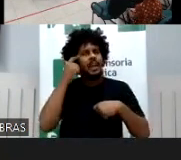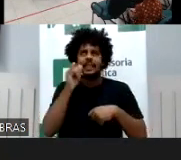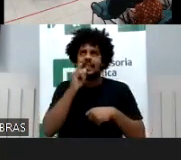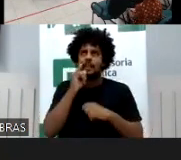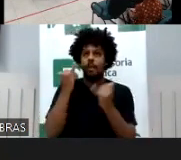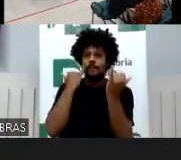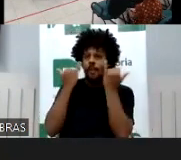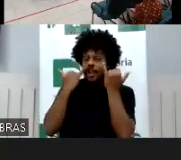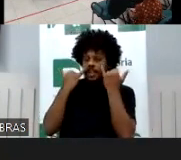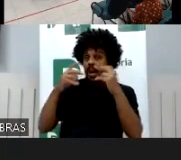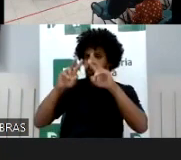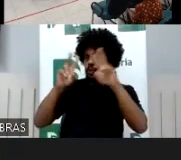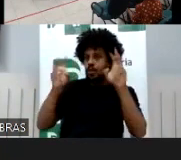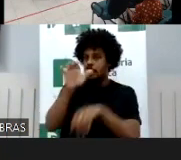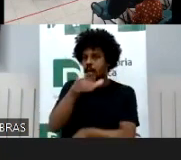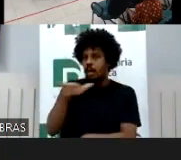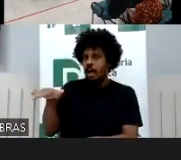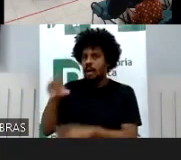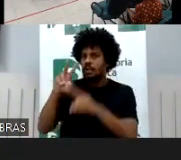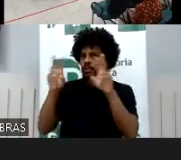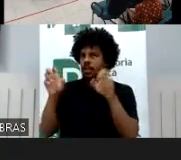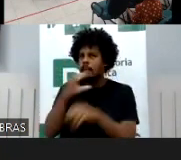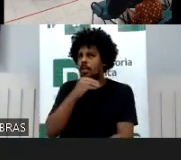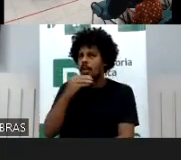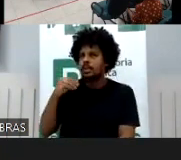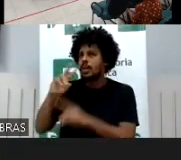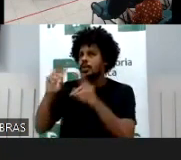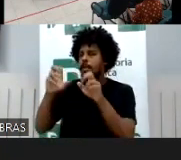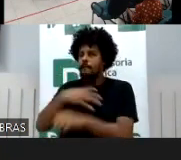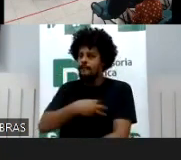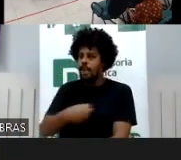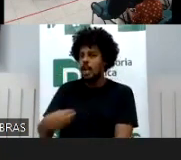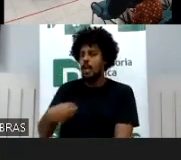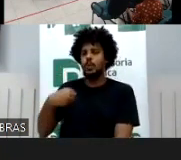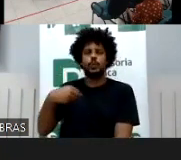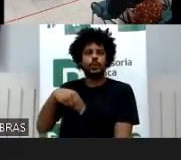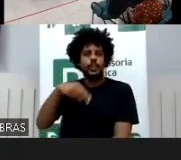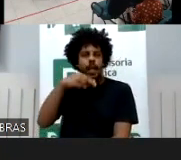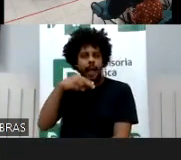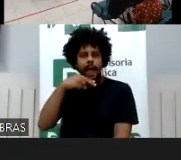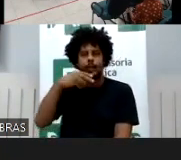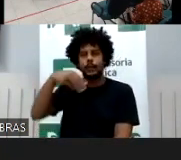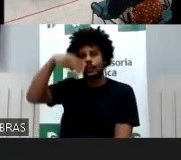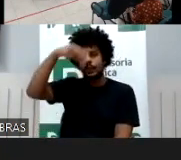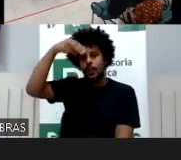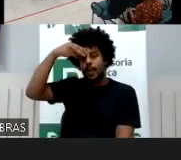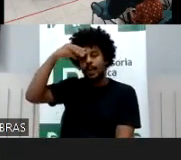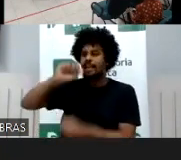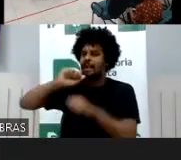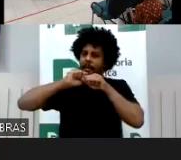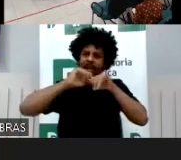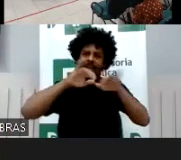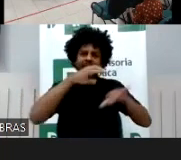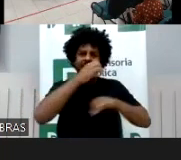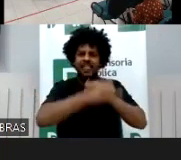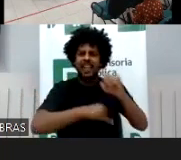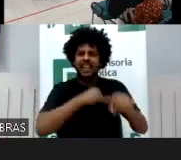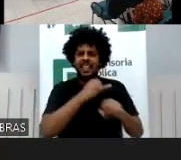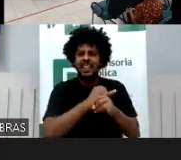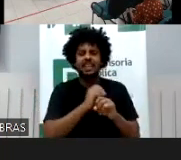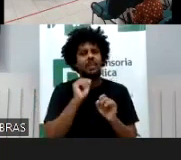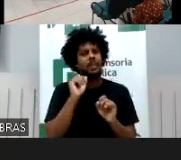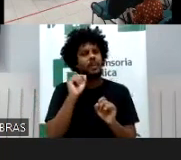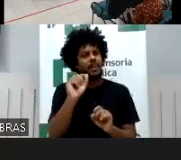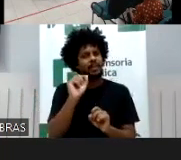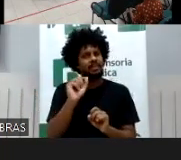crianças e adolescentes, de filhos, de sobrinhos, de netos, na internet, é um ato que se coaduna com o exercício